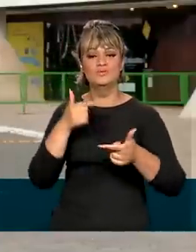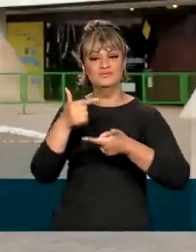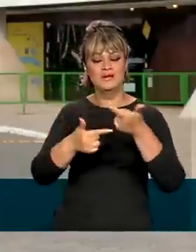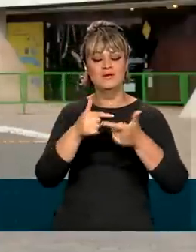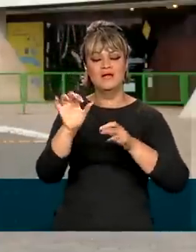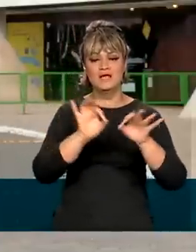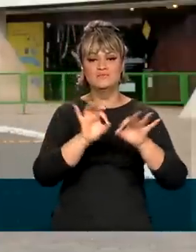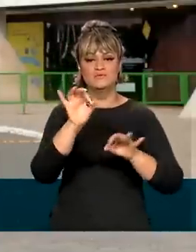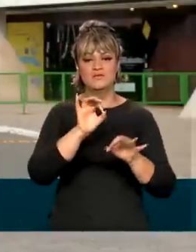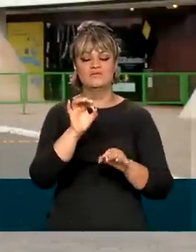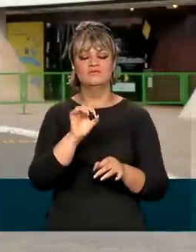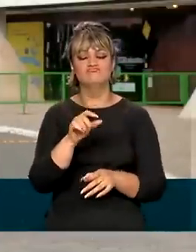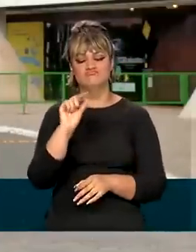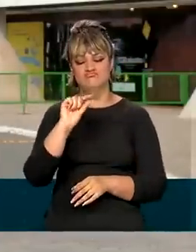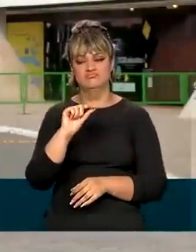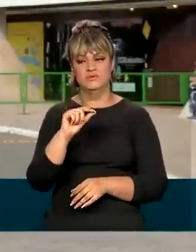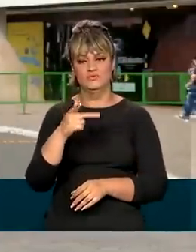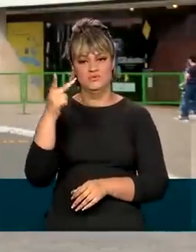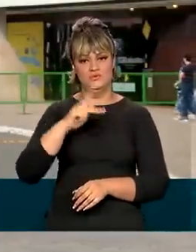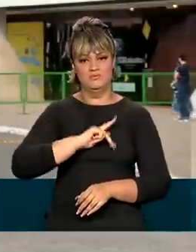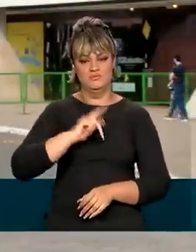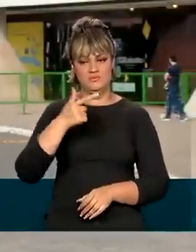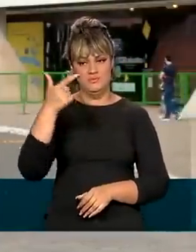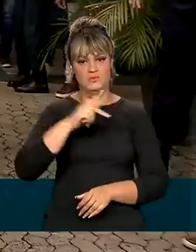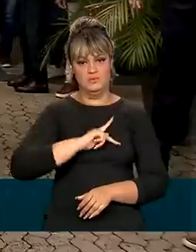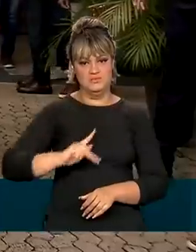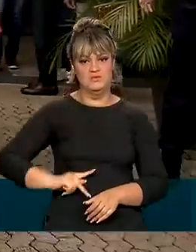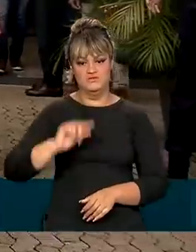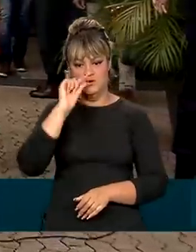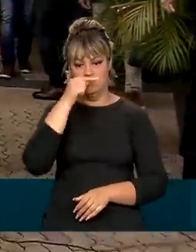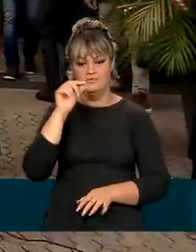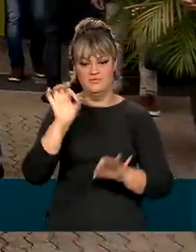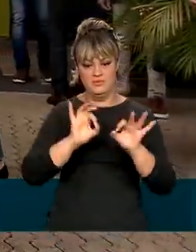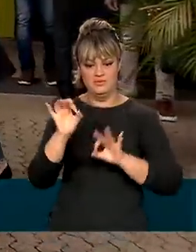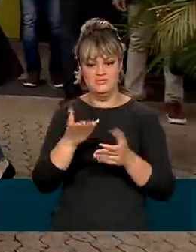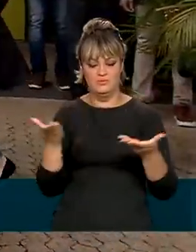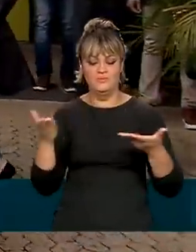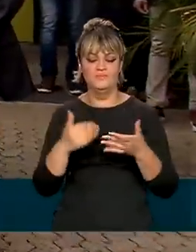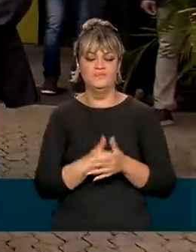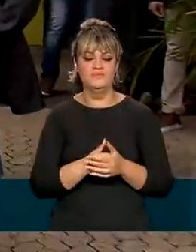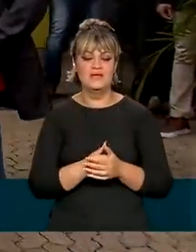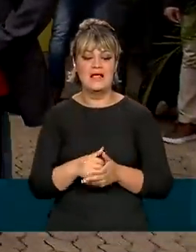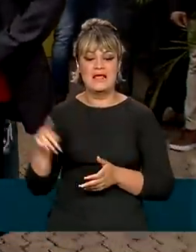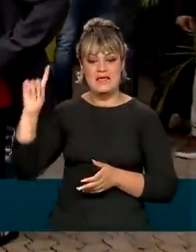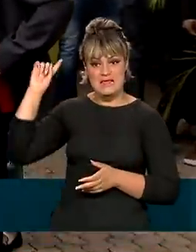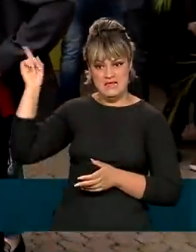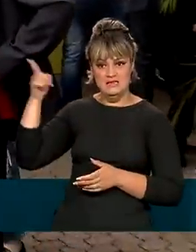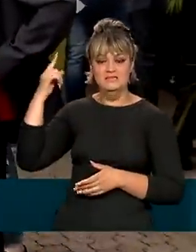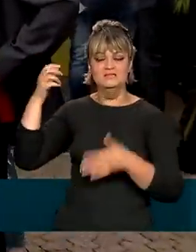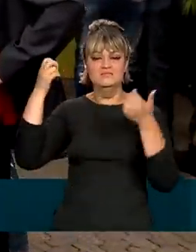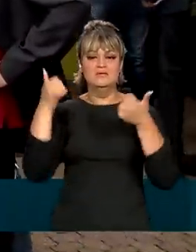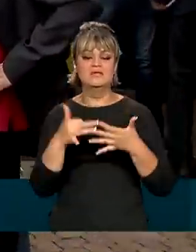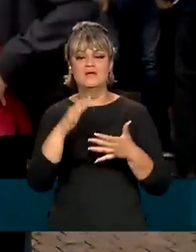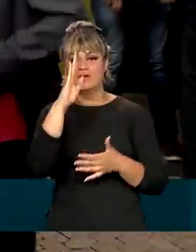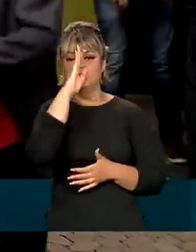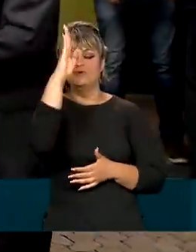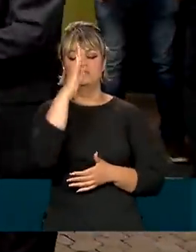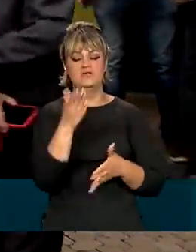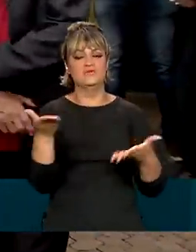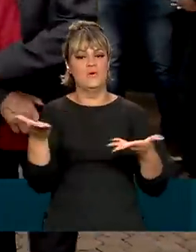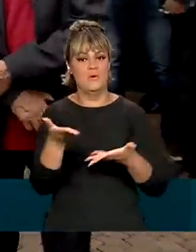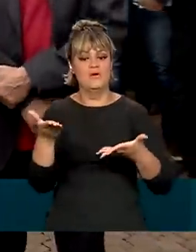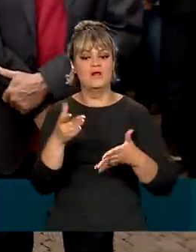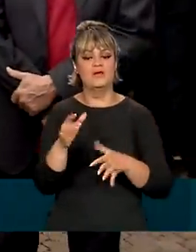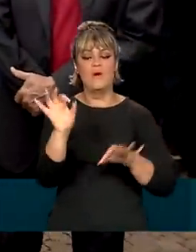serão coordenados pelo vice-presidente eleito, Geraldo Alckmin. De acordo com a equipe de transição, a prioridade nesse momento